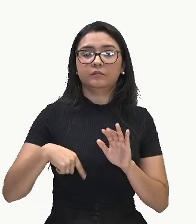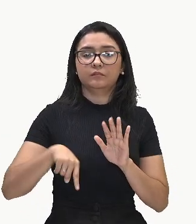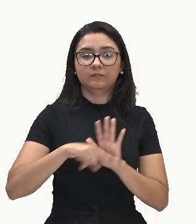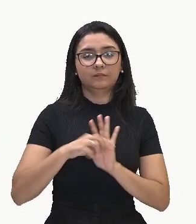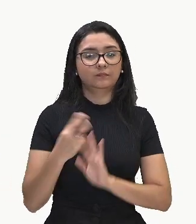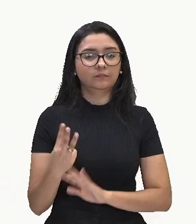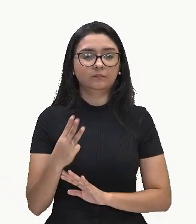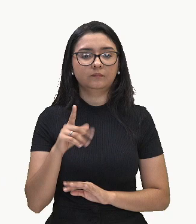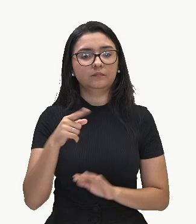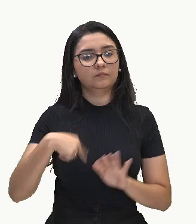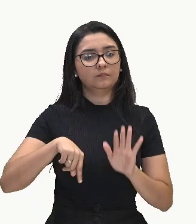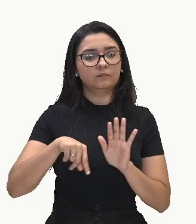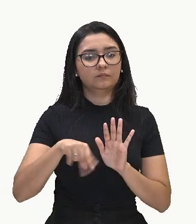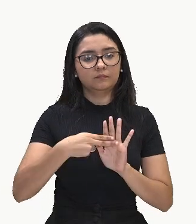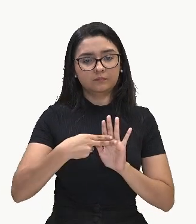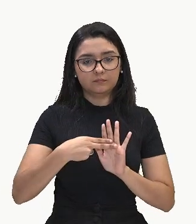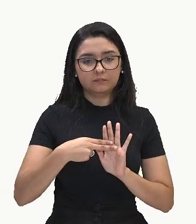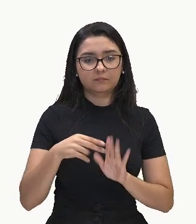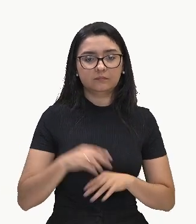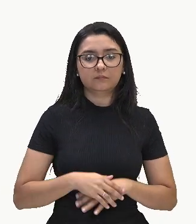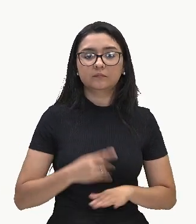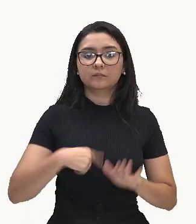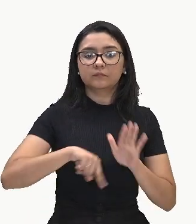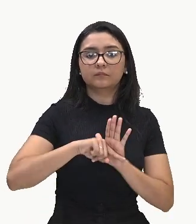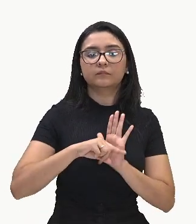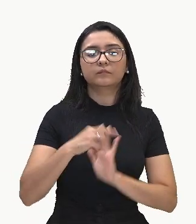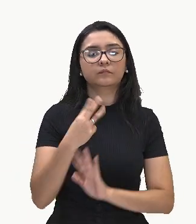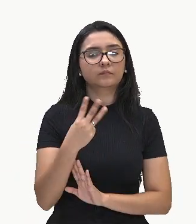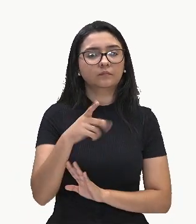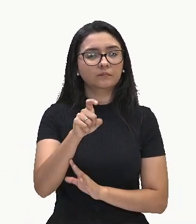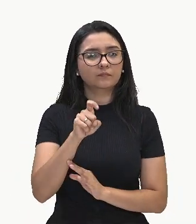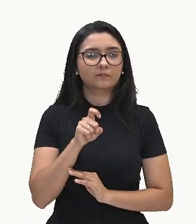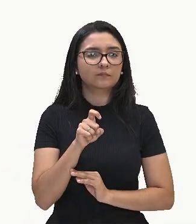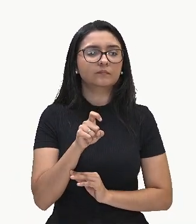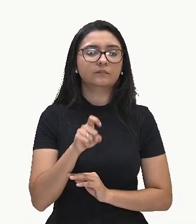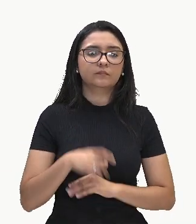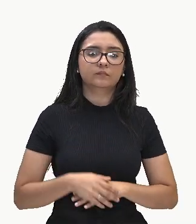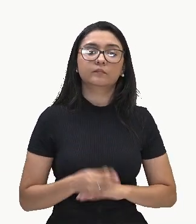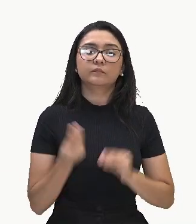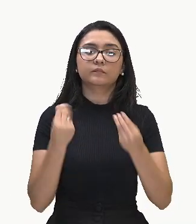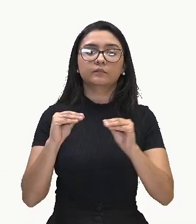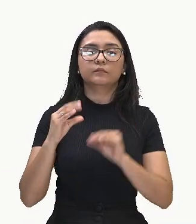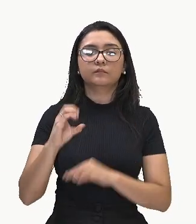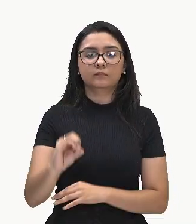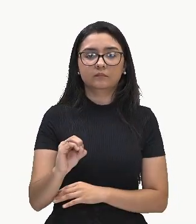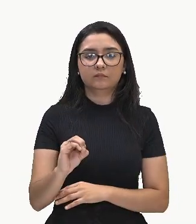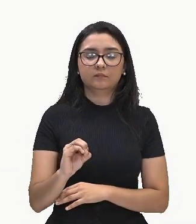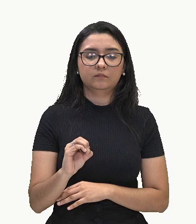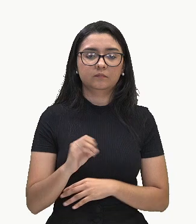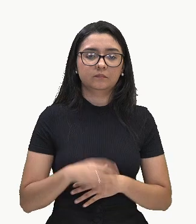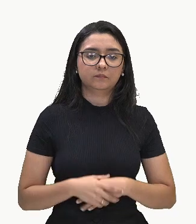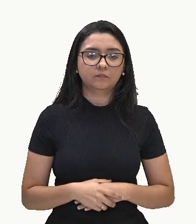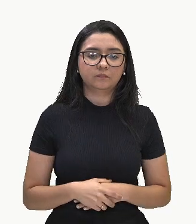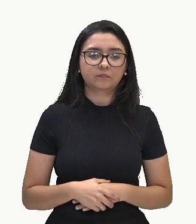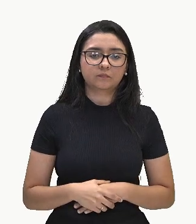3X, ó. Vai ficar aqui embaixo do... E aqui eu vou completar com 0, que não vai fazer diferença nenhuma.